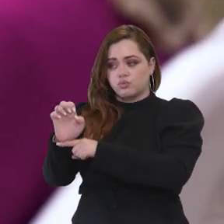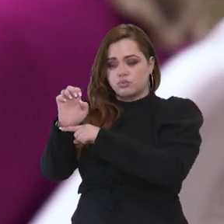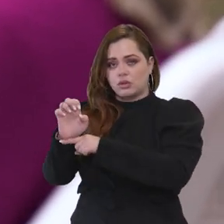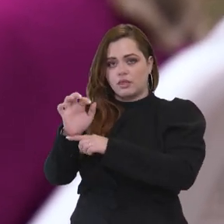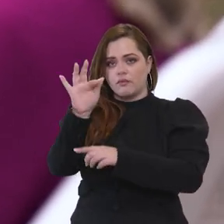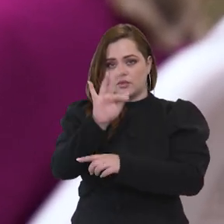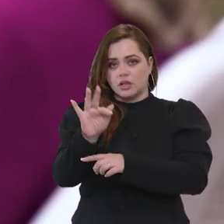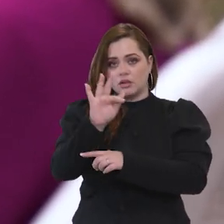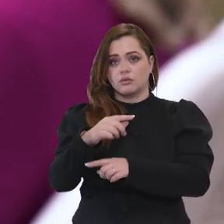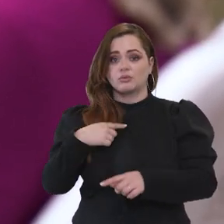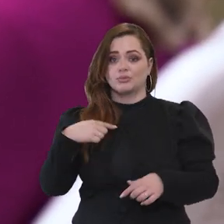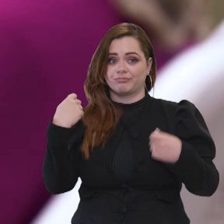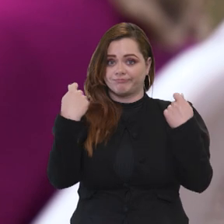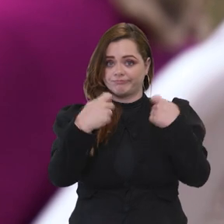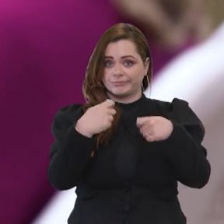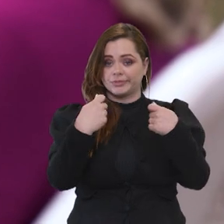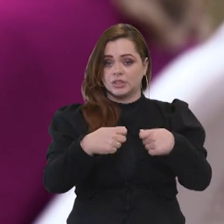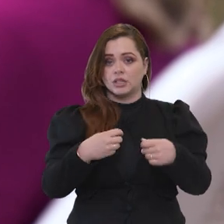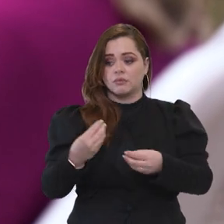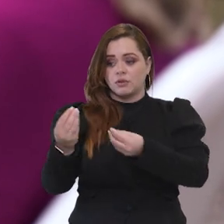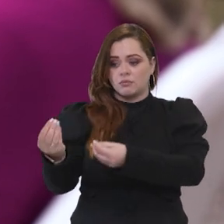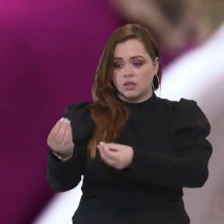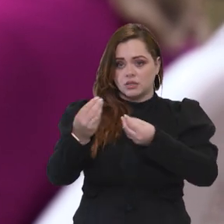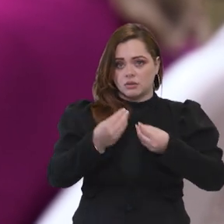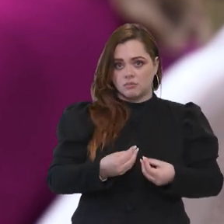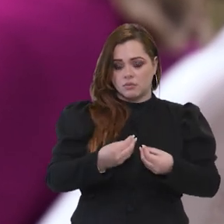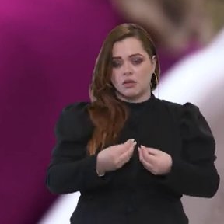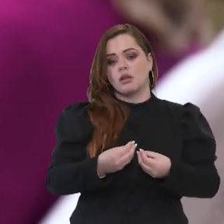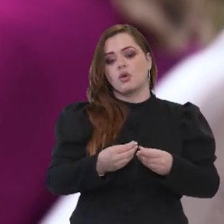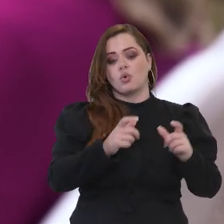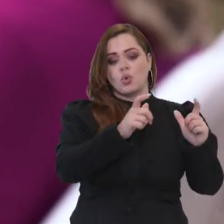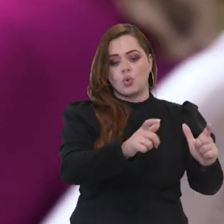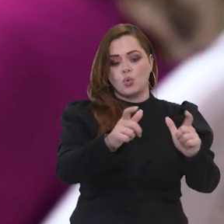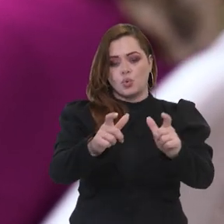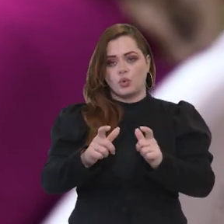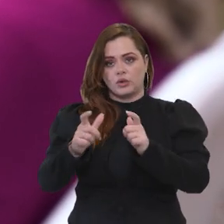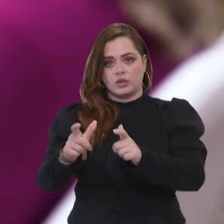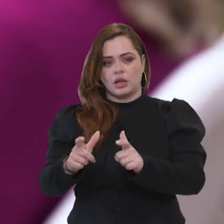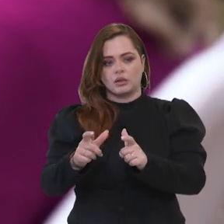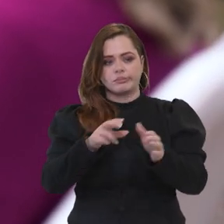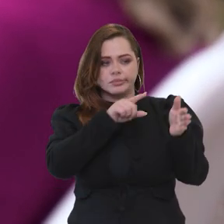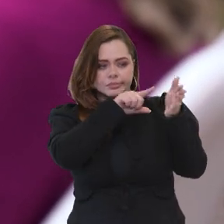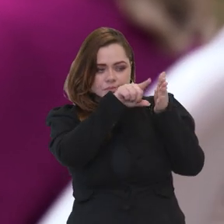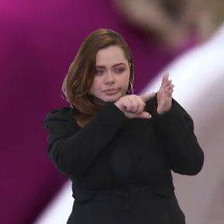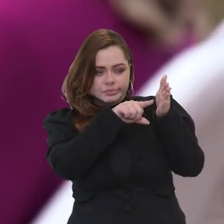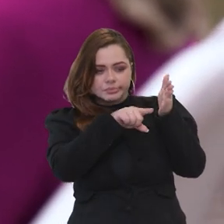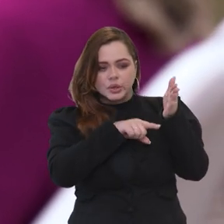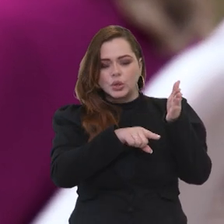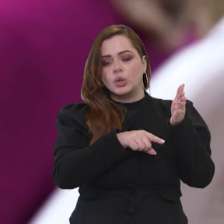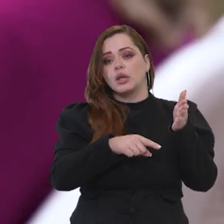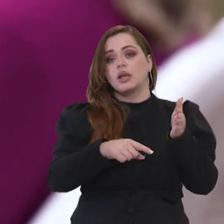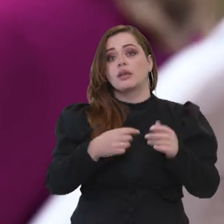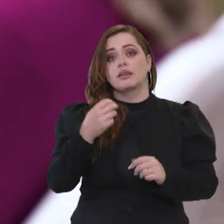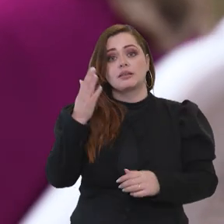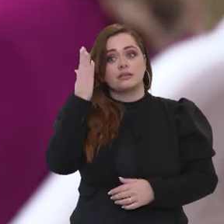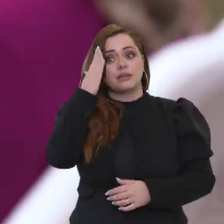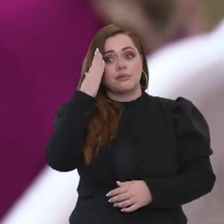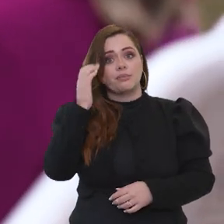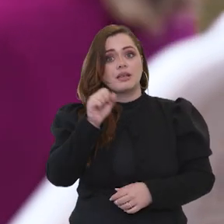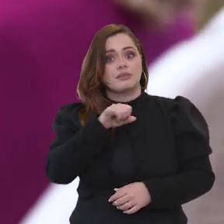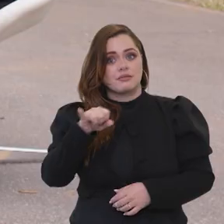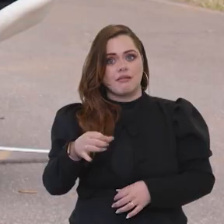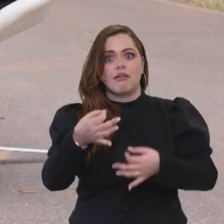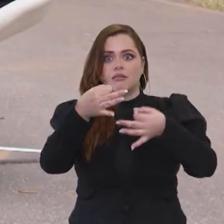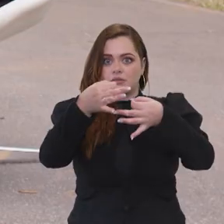da federação que nós determinamos que nós íamos recepcionar os terrenos para poder fazer análise, para saber se eles preenchiam esses pré